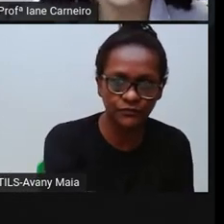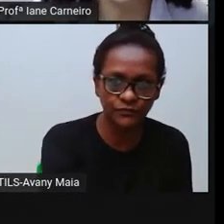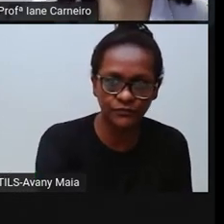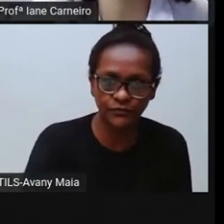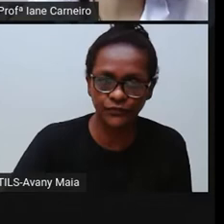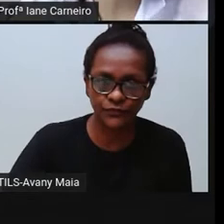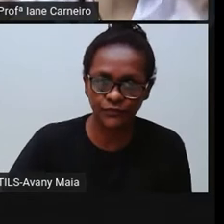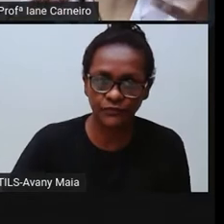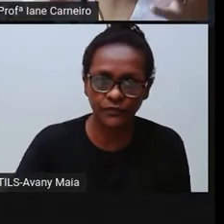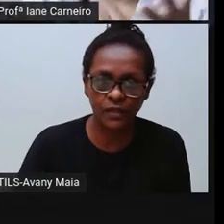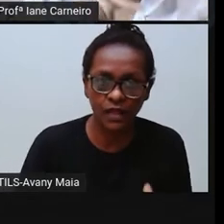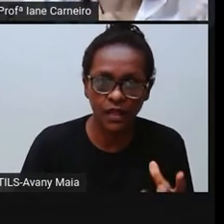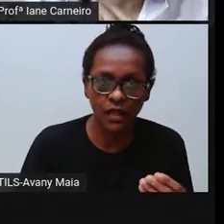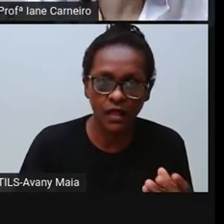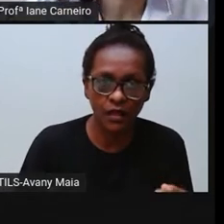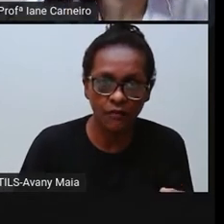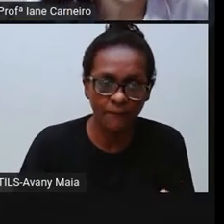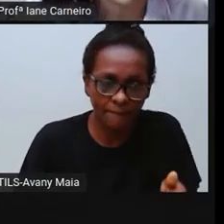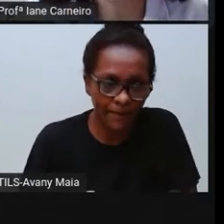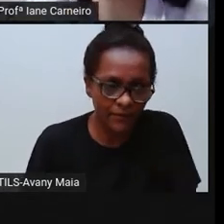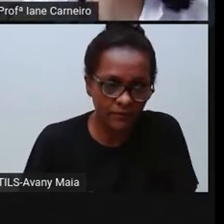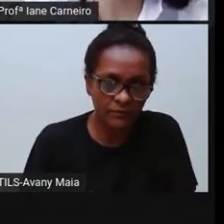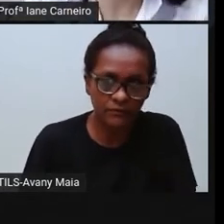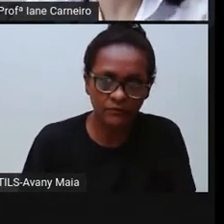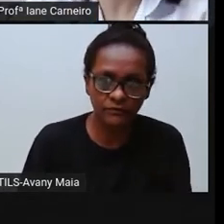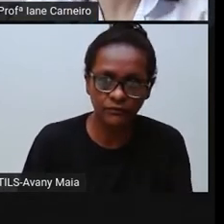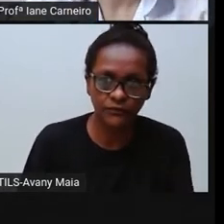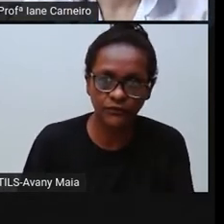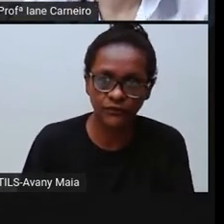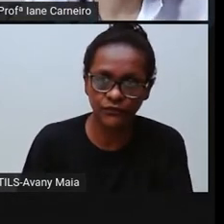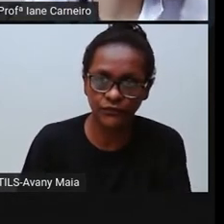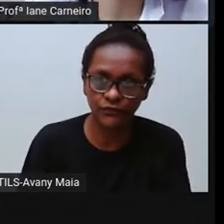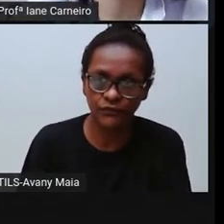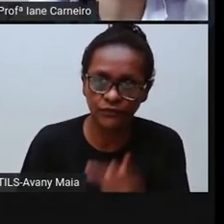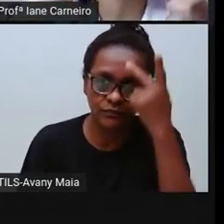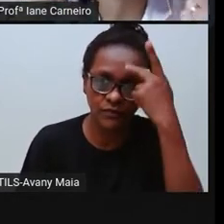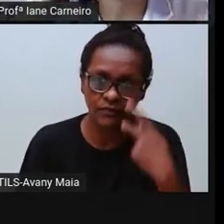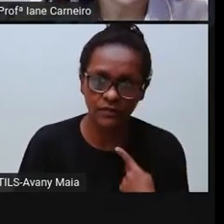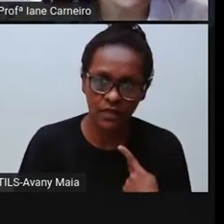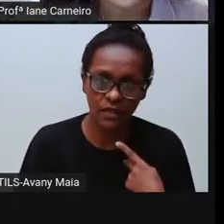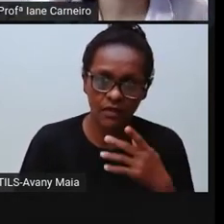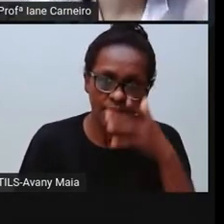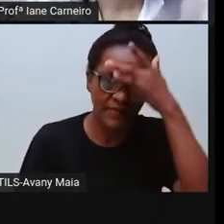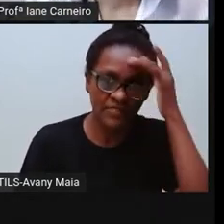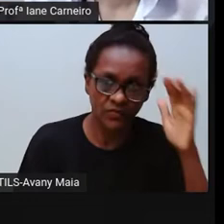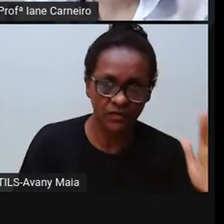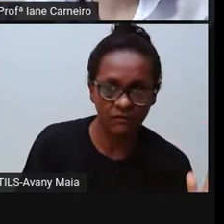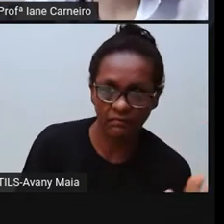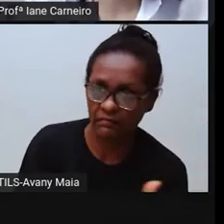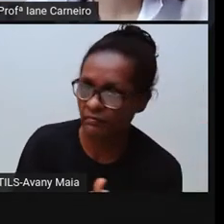de controle remoto. Hoje em dia tem aquele pop-it, né? Tem o que mais? Tem o videogame.